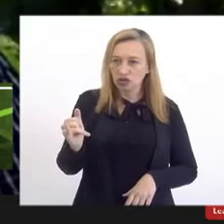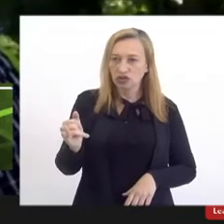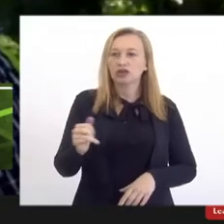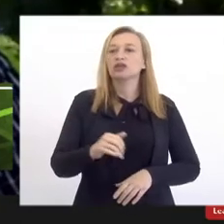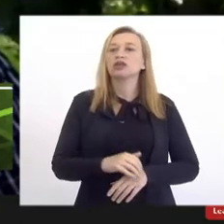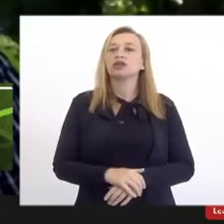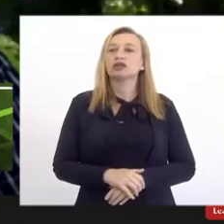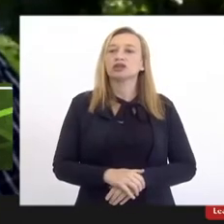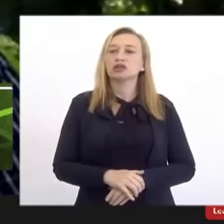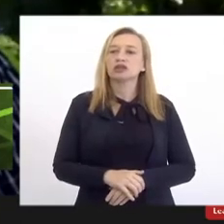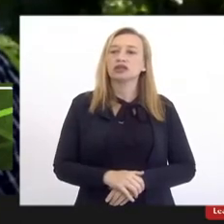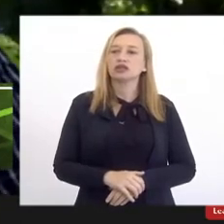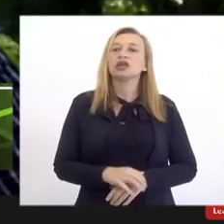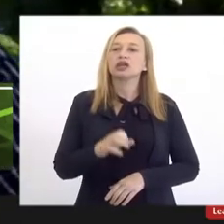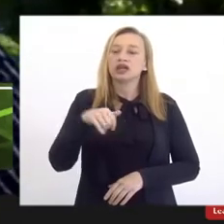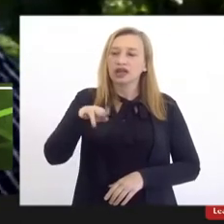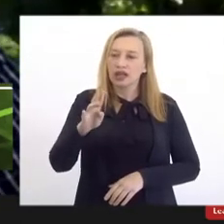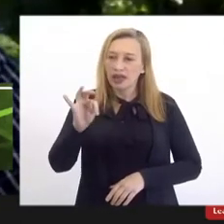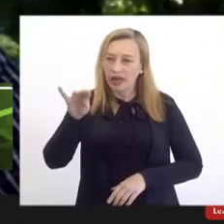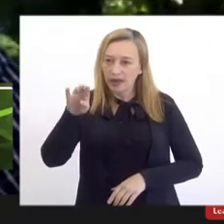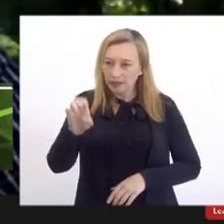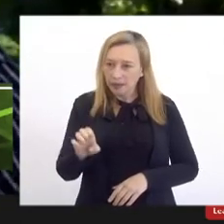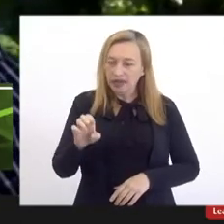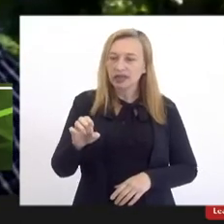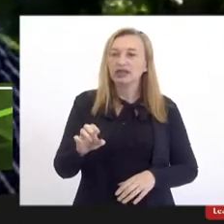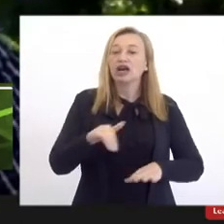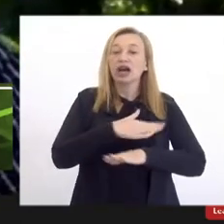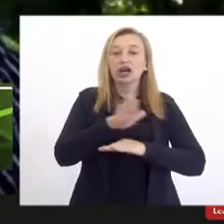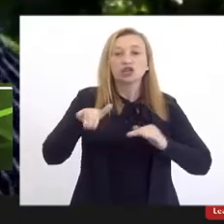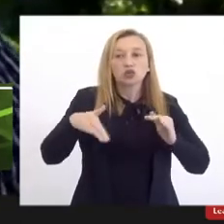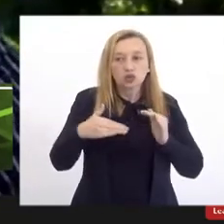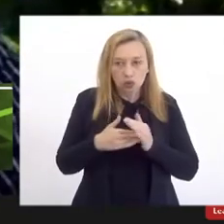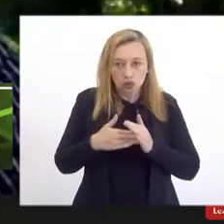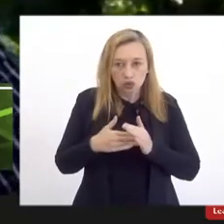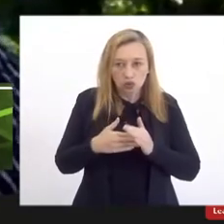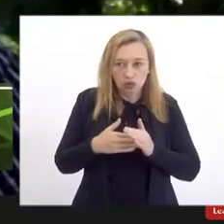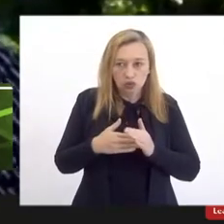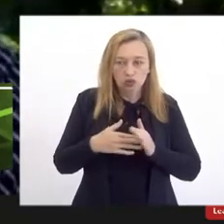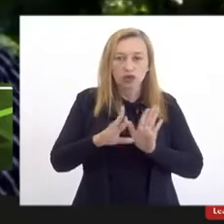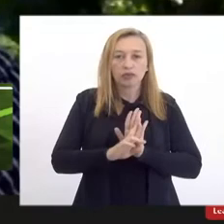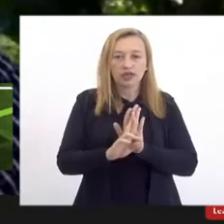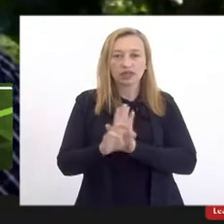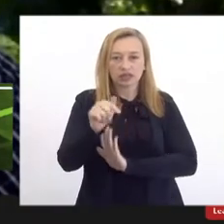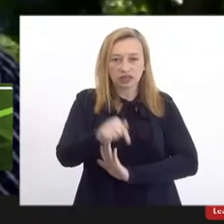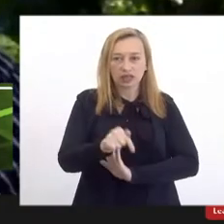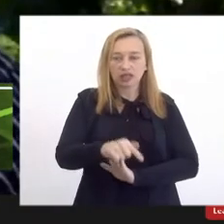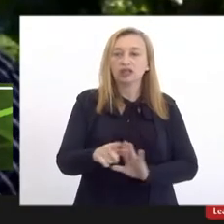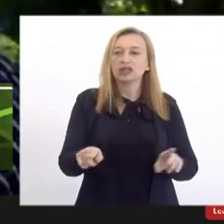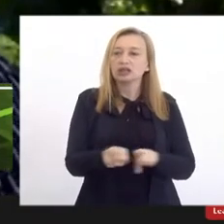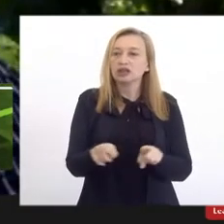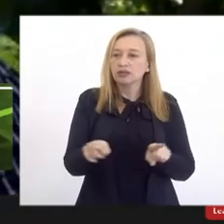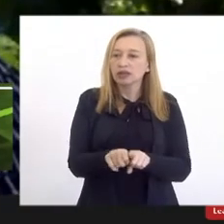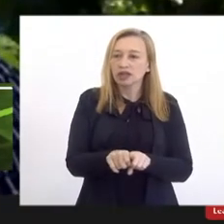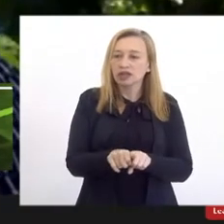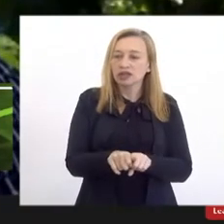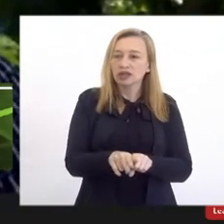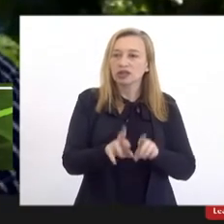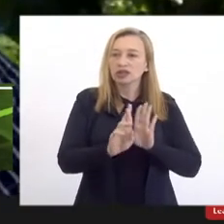Arduerge, o Guilherme Leite, e assim, cumprimentando a todos os demais presentes aqui, incluindo as